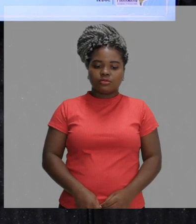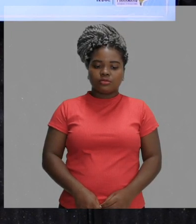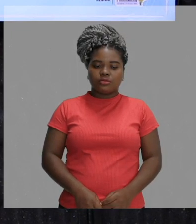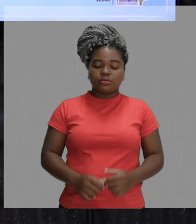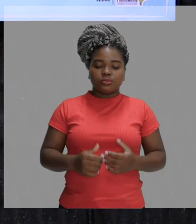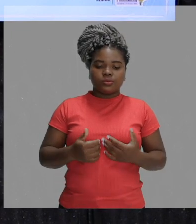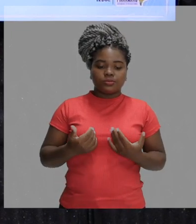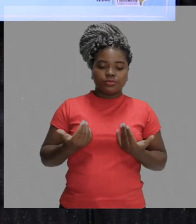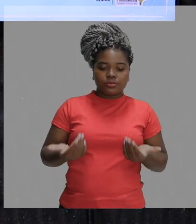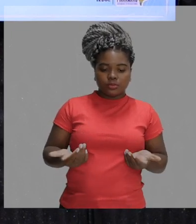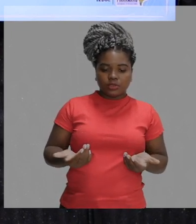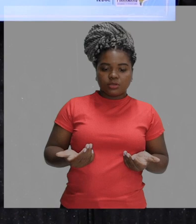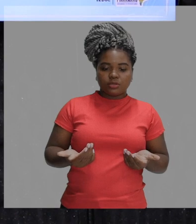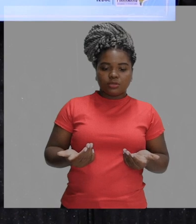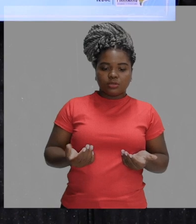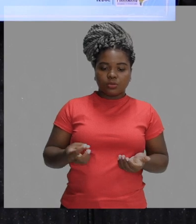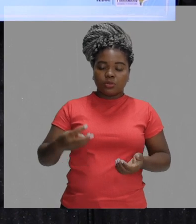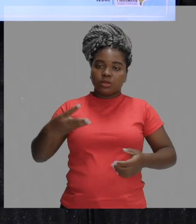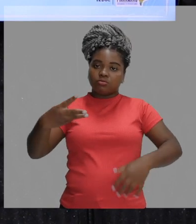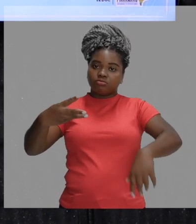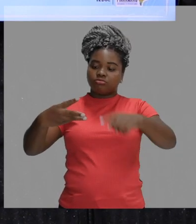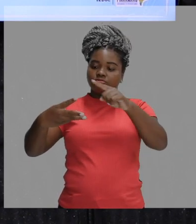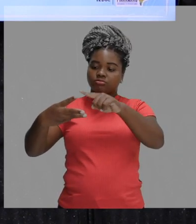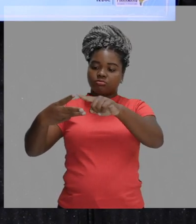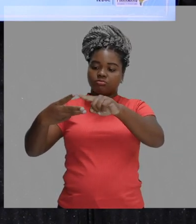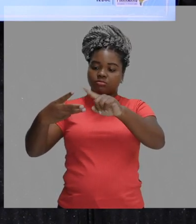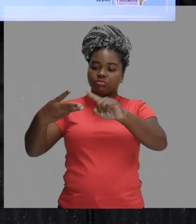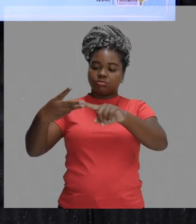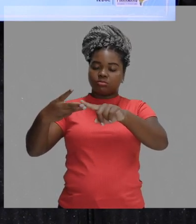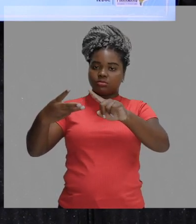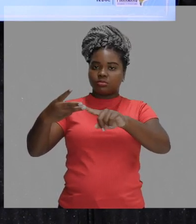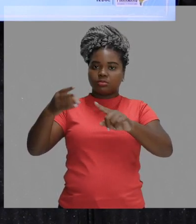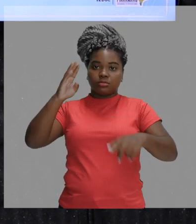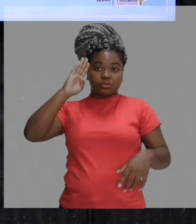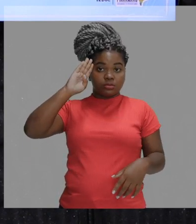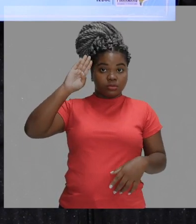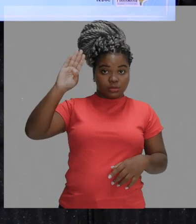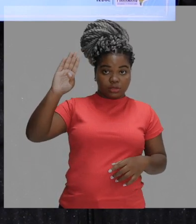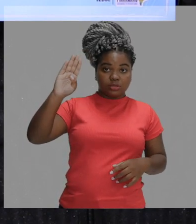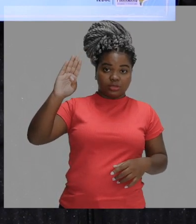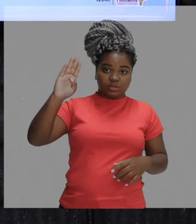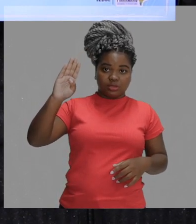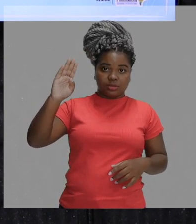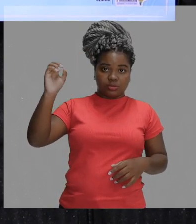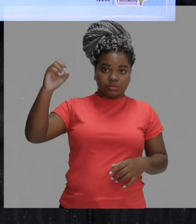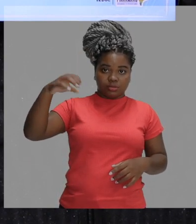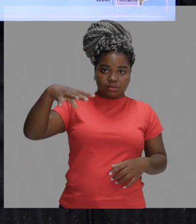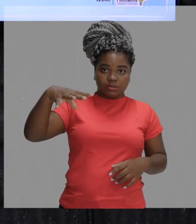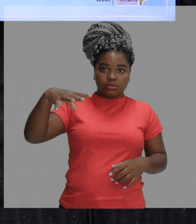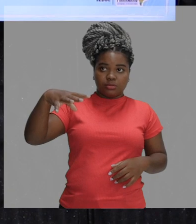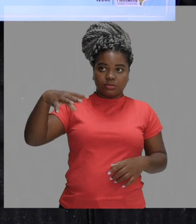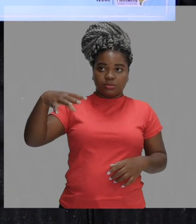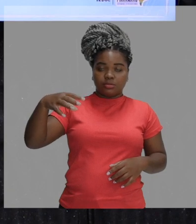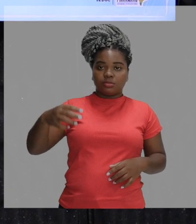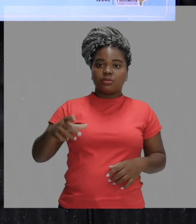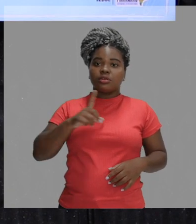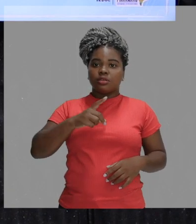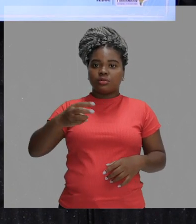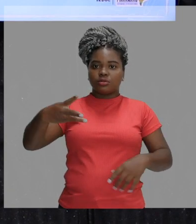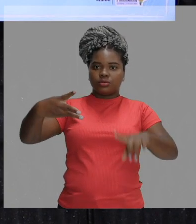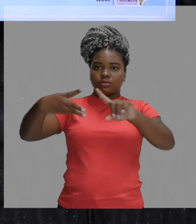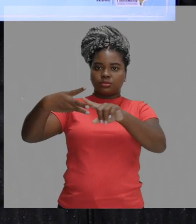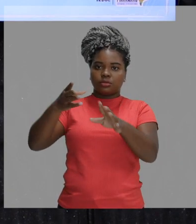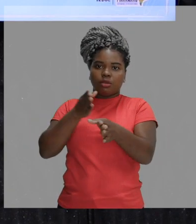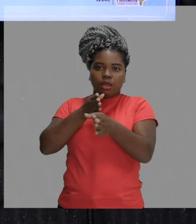Então, esses são os princípios. O princípio da propagação retilínea,